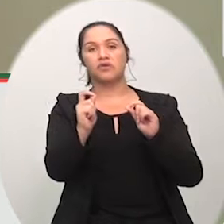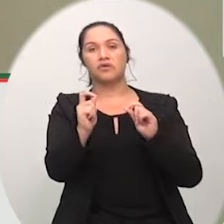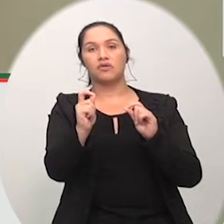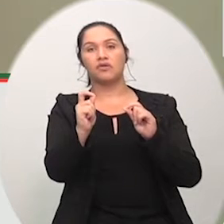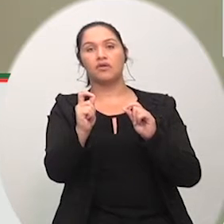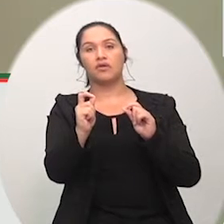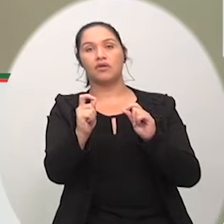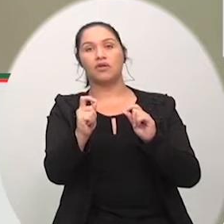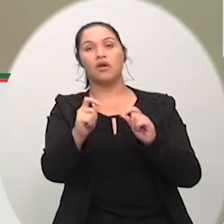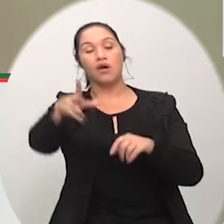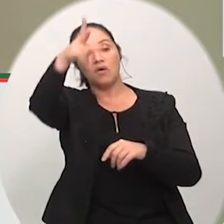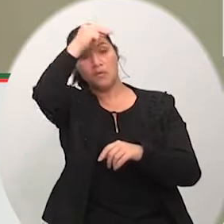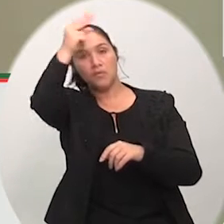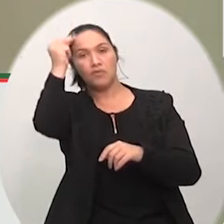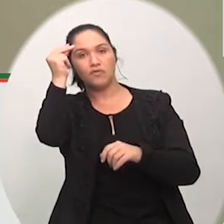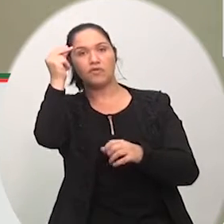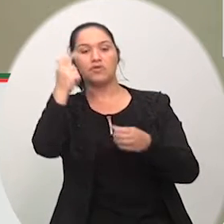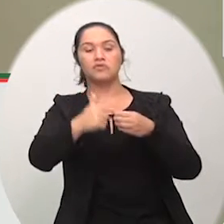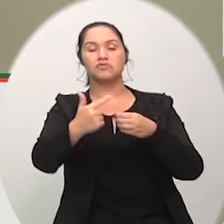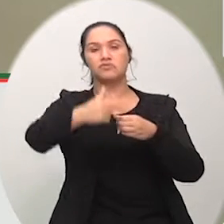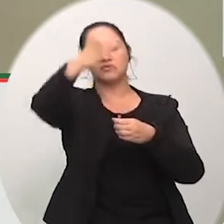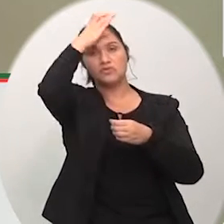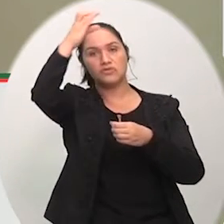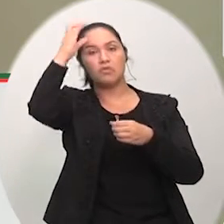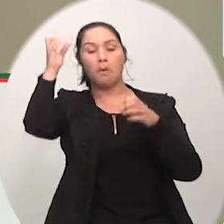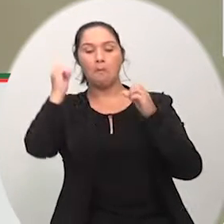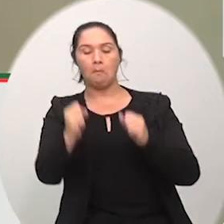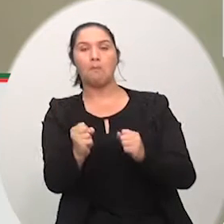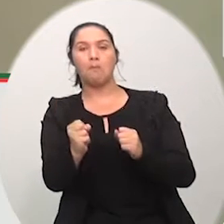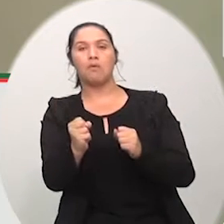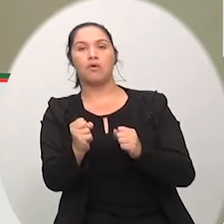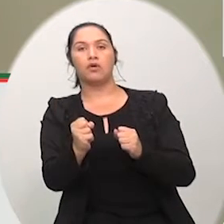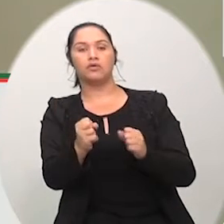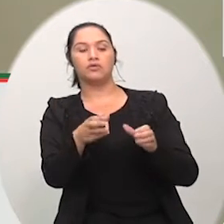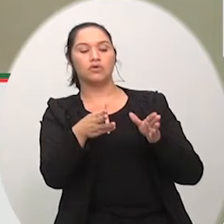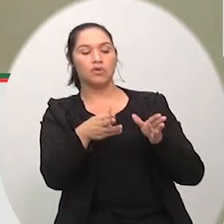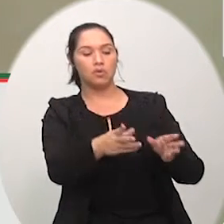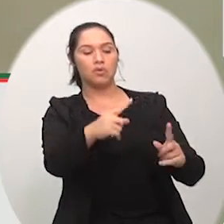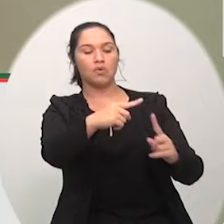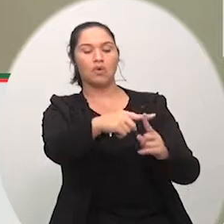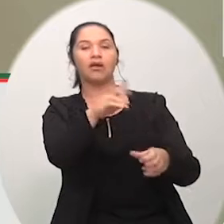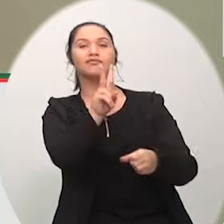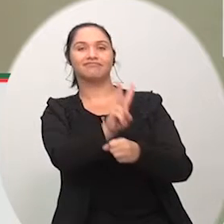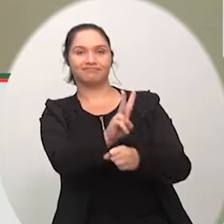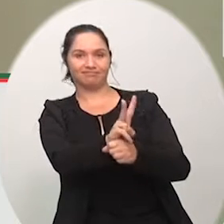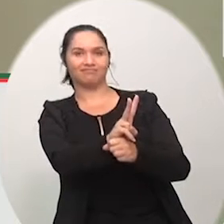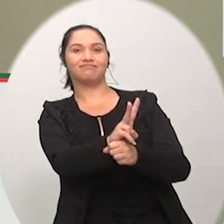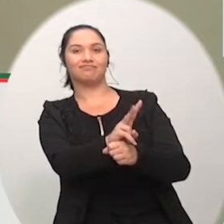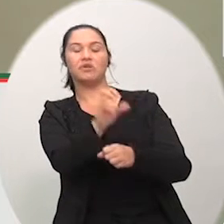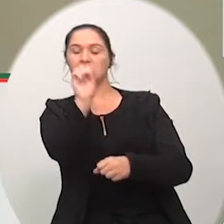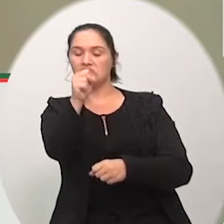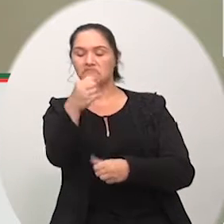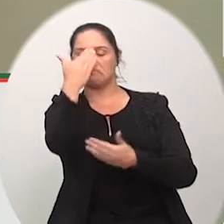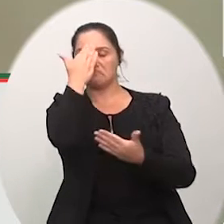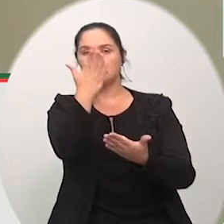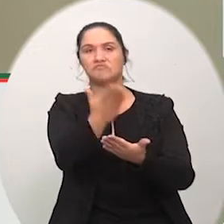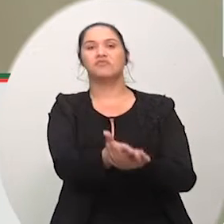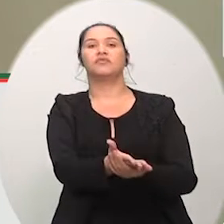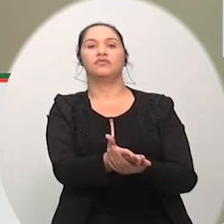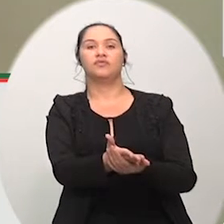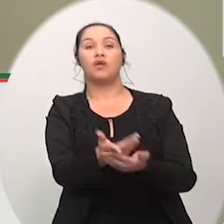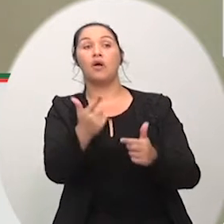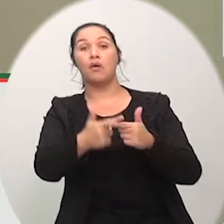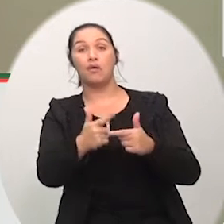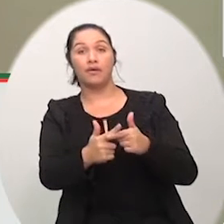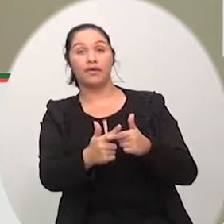Não são tantos, são poucos, eu acho que da maneira como nós temos aí uma equipe de profissionais dentro da